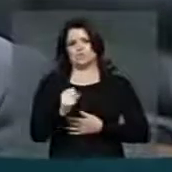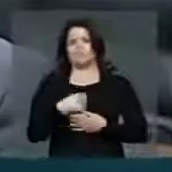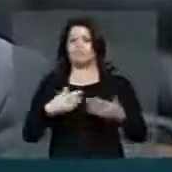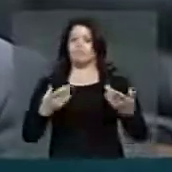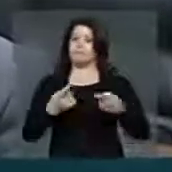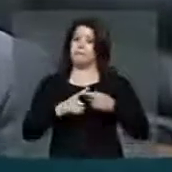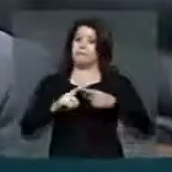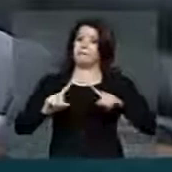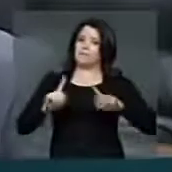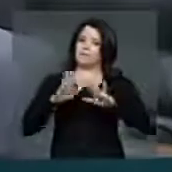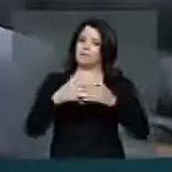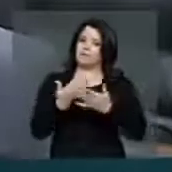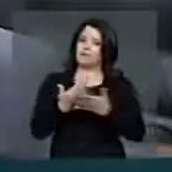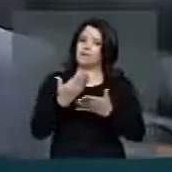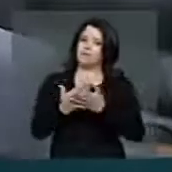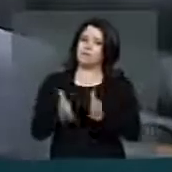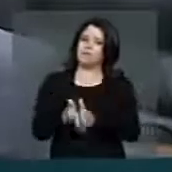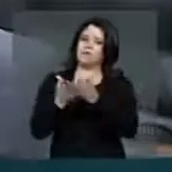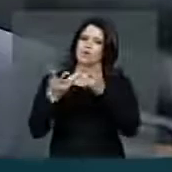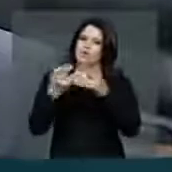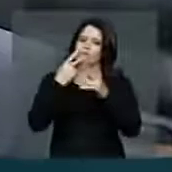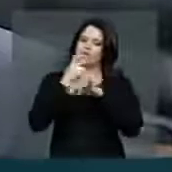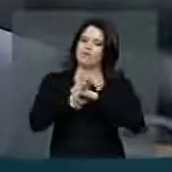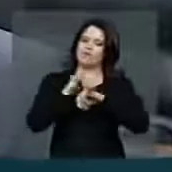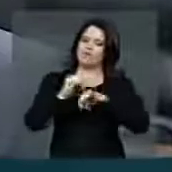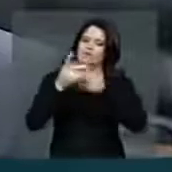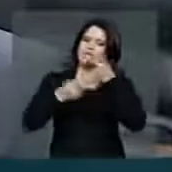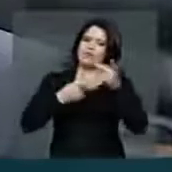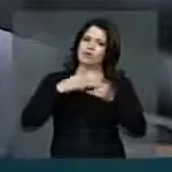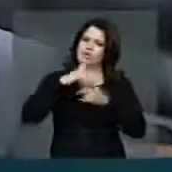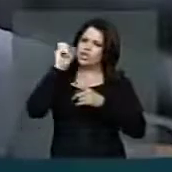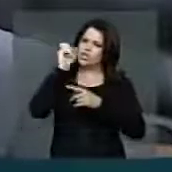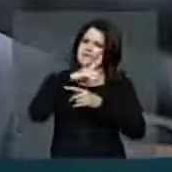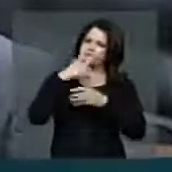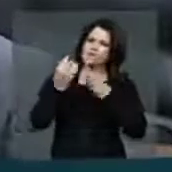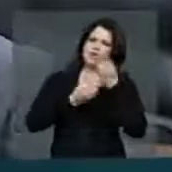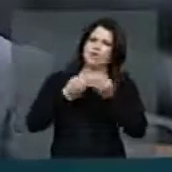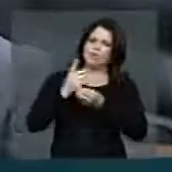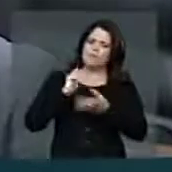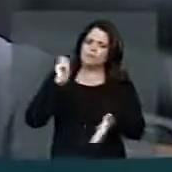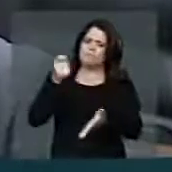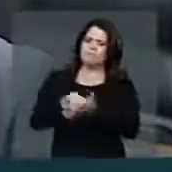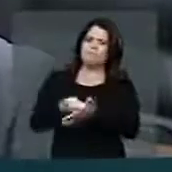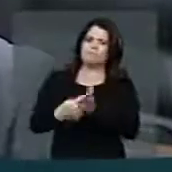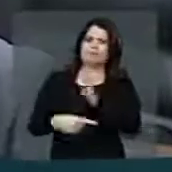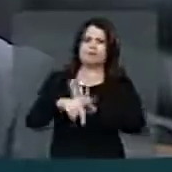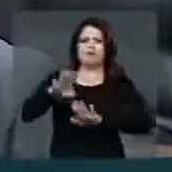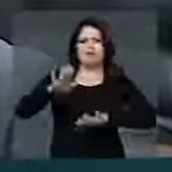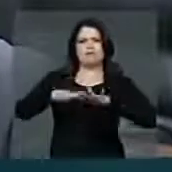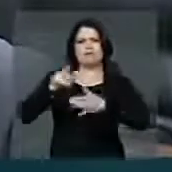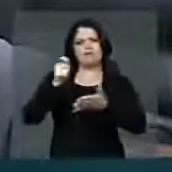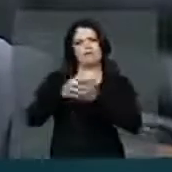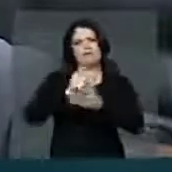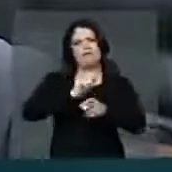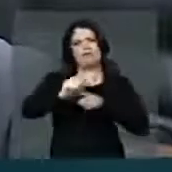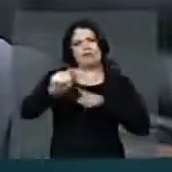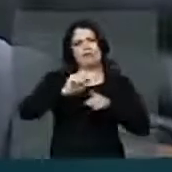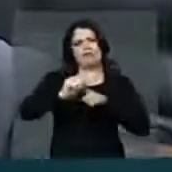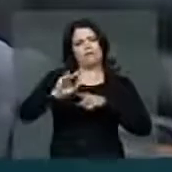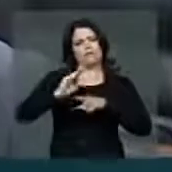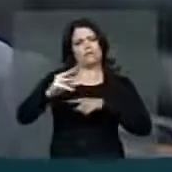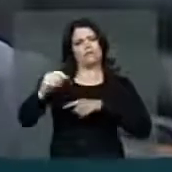que os estudantes carentes, como Vossa Excelência colocou muito bem, eles têm dificuldade de pagar, às vezes, a mensalidade,